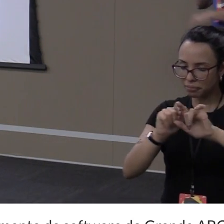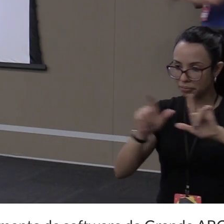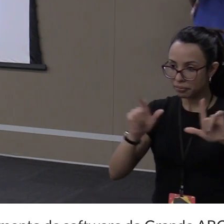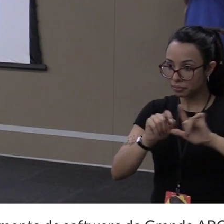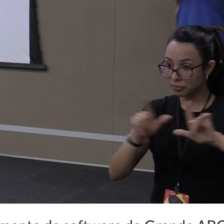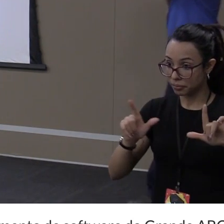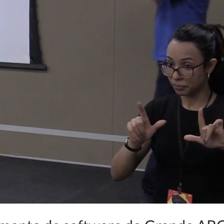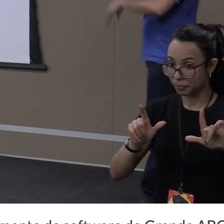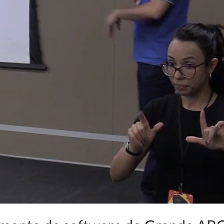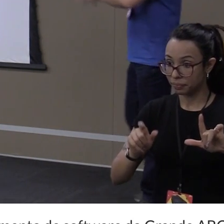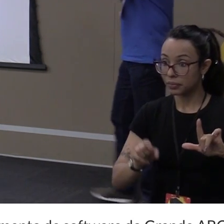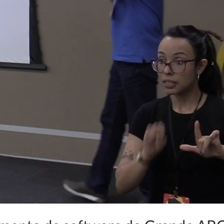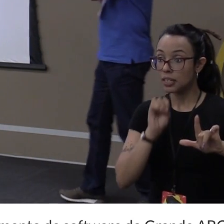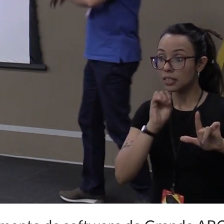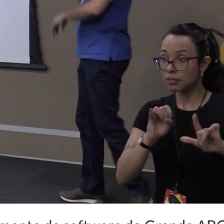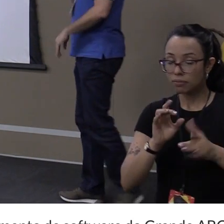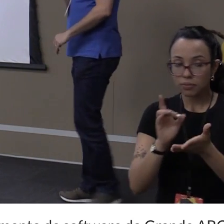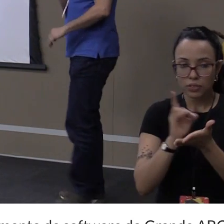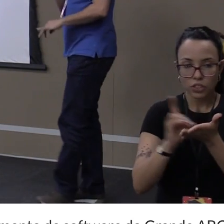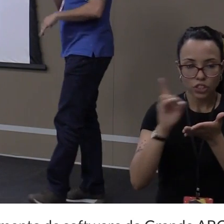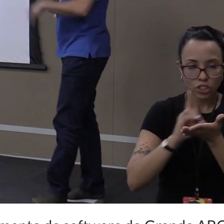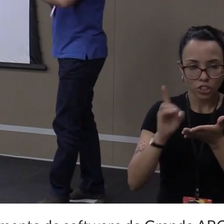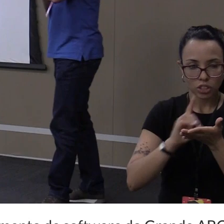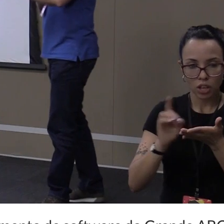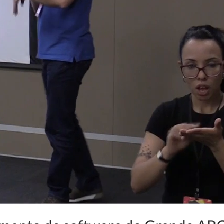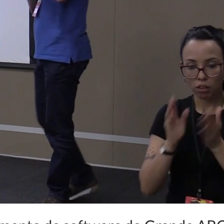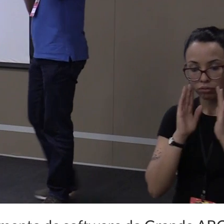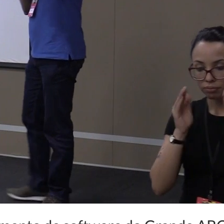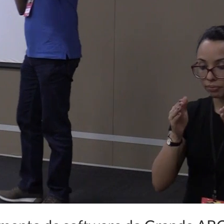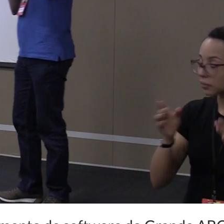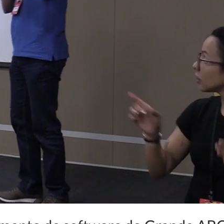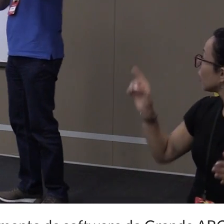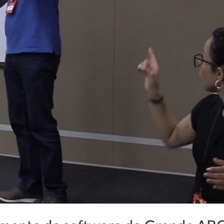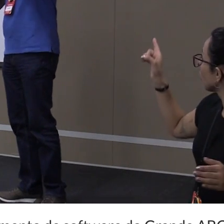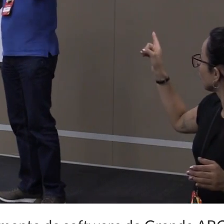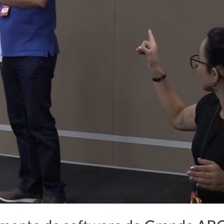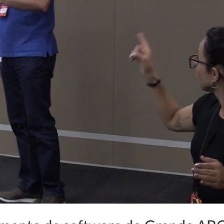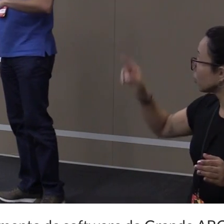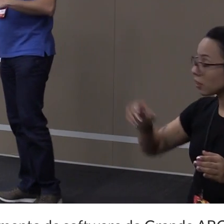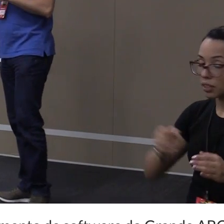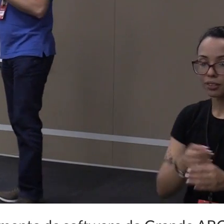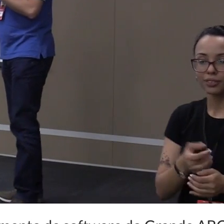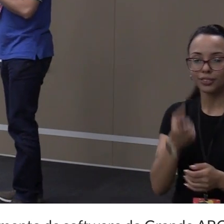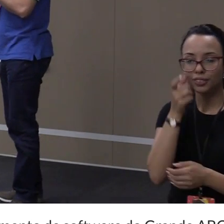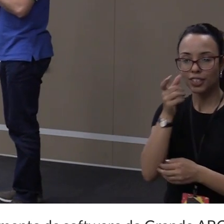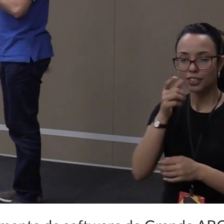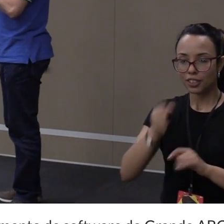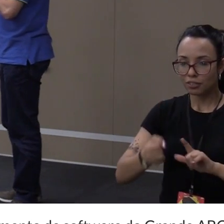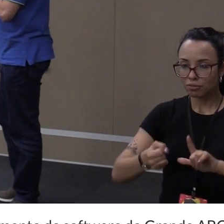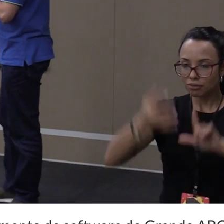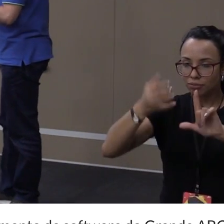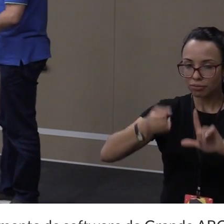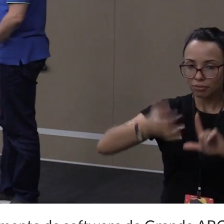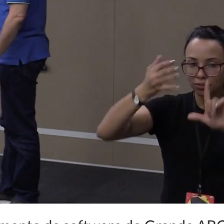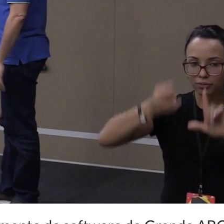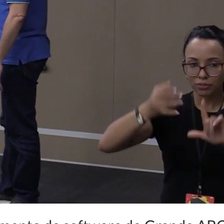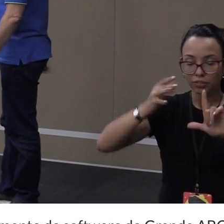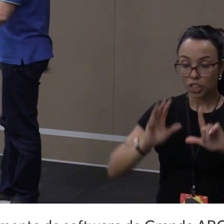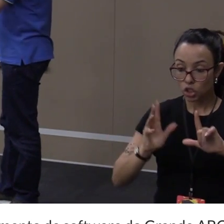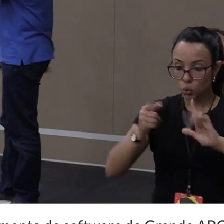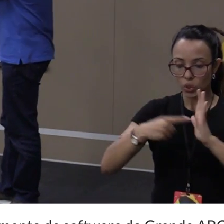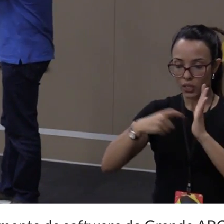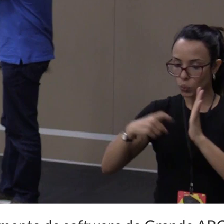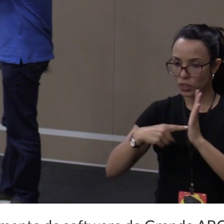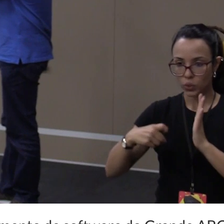A parte do diário está ali. O interessante do yield é que ele vai lançando e continua a execução do resto do método.